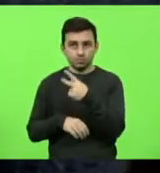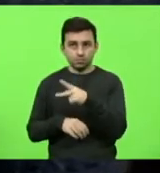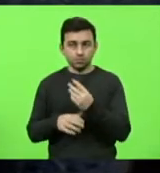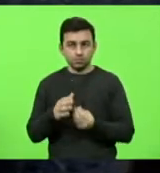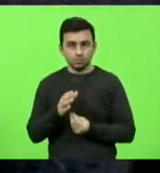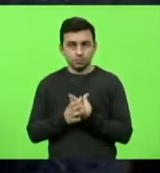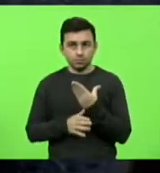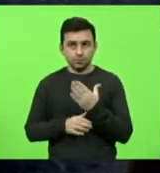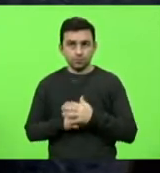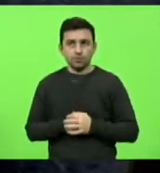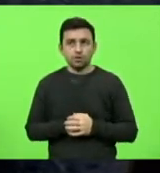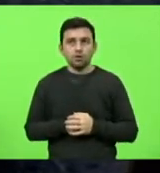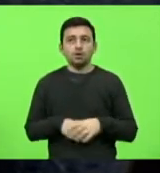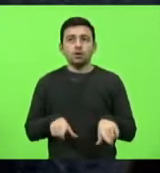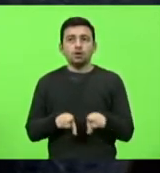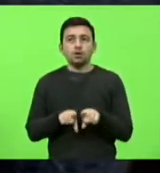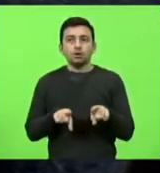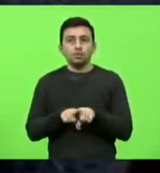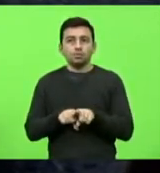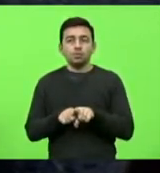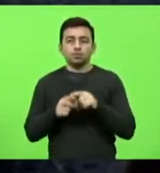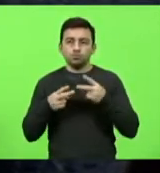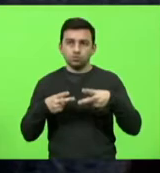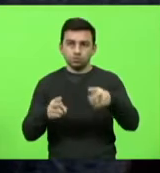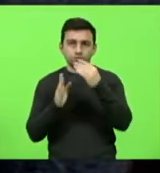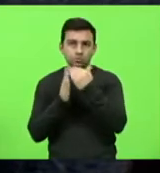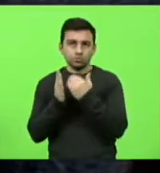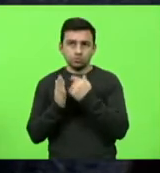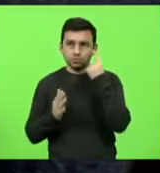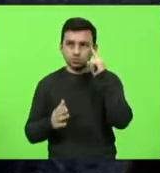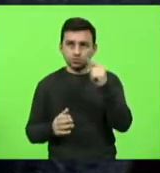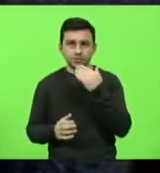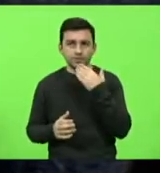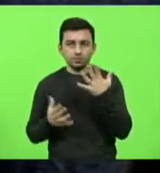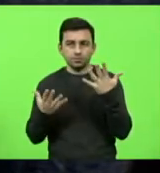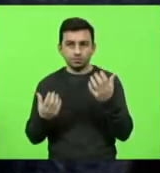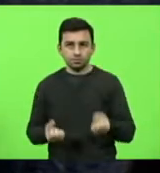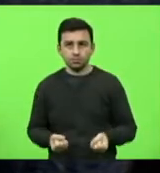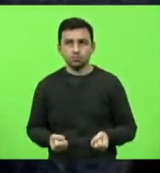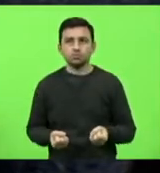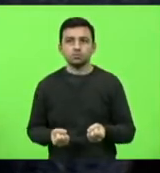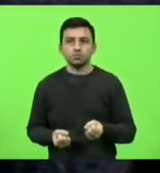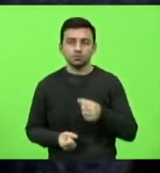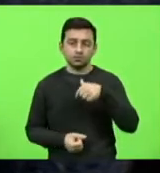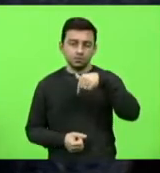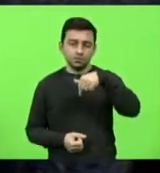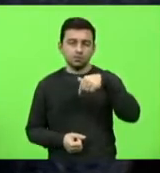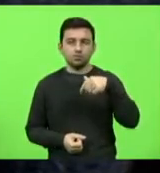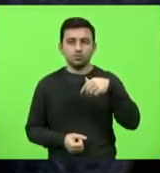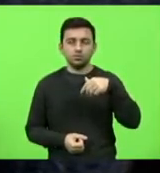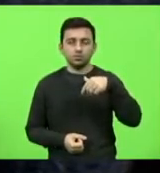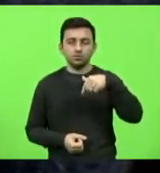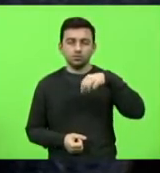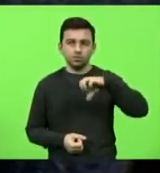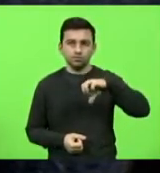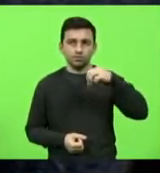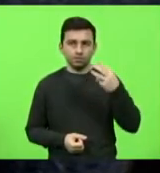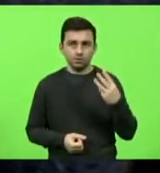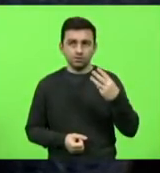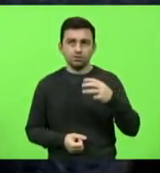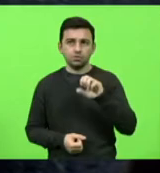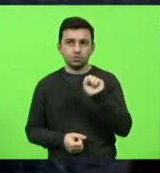continuidade à ordem do dia, o senhor presidente referiu os requerimentos 793, 798, 801, 800, a